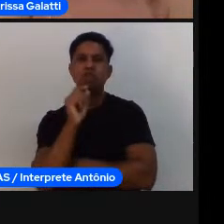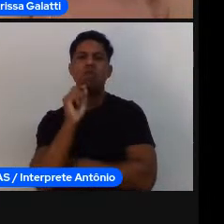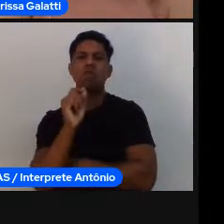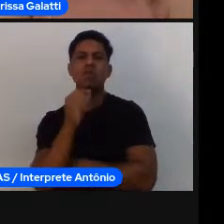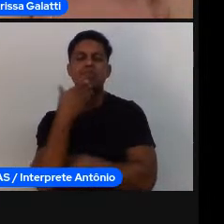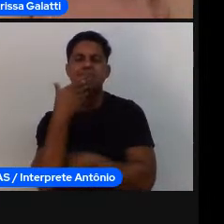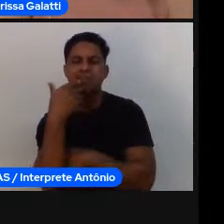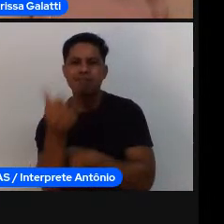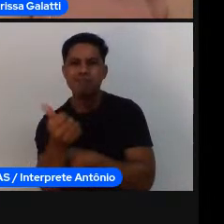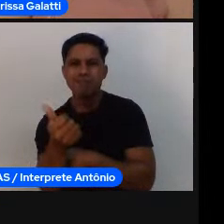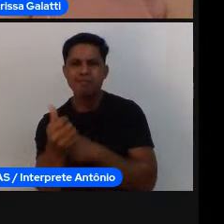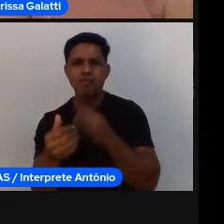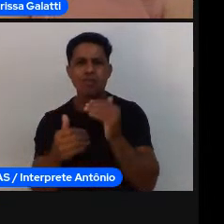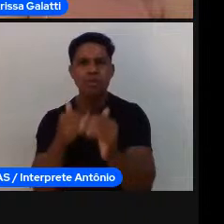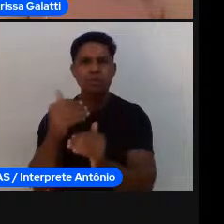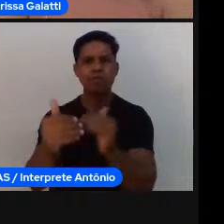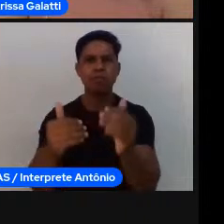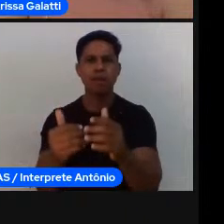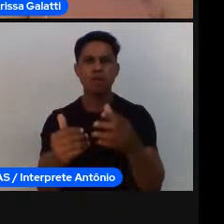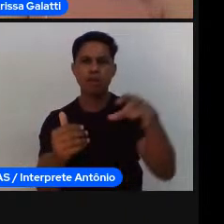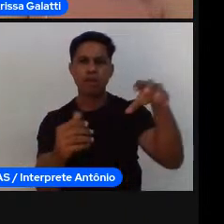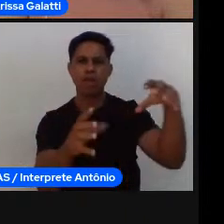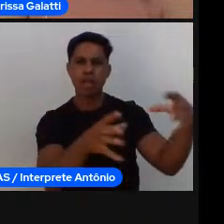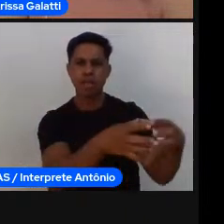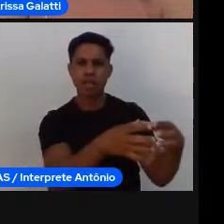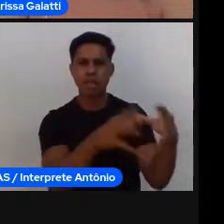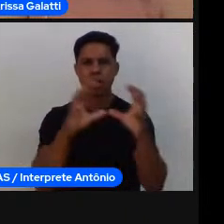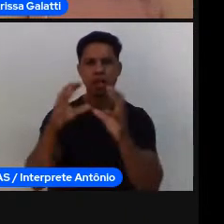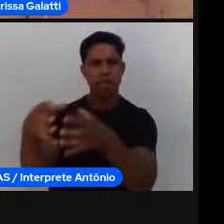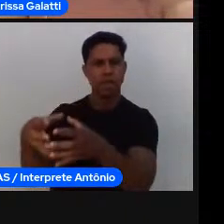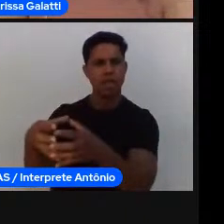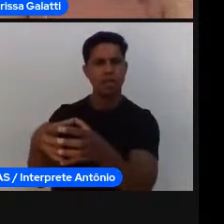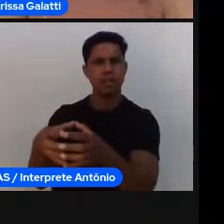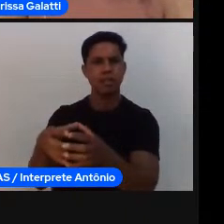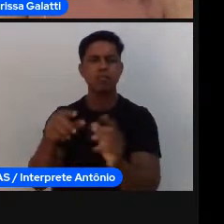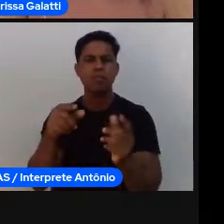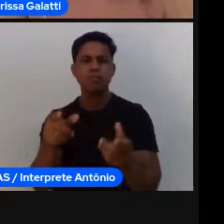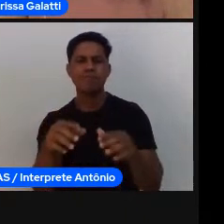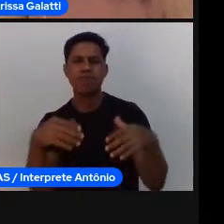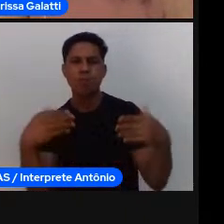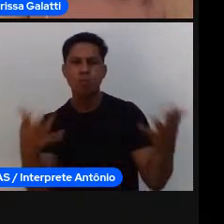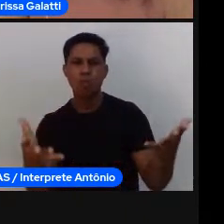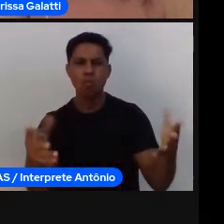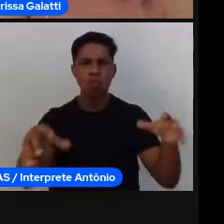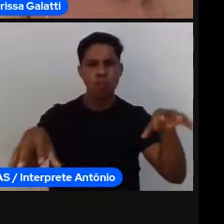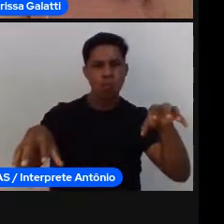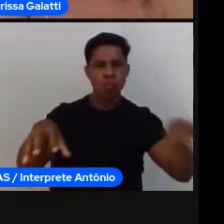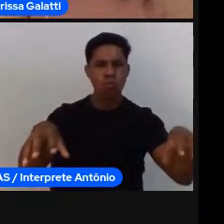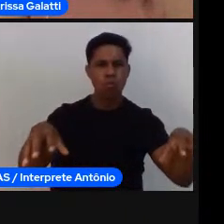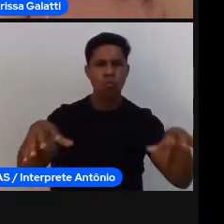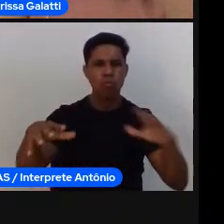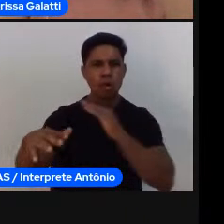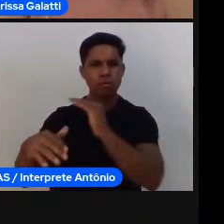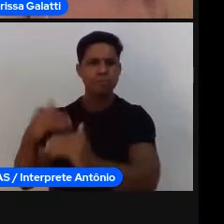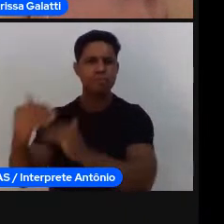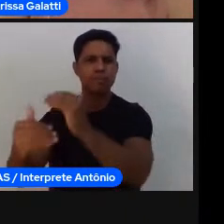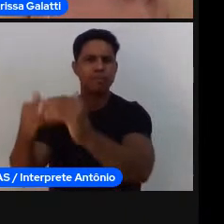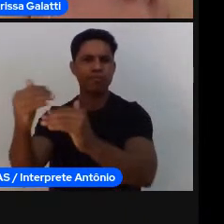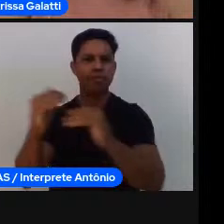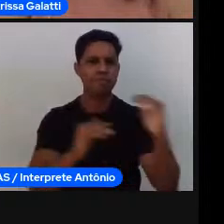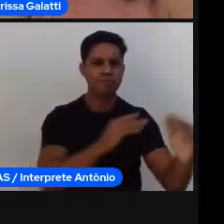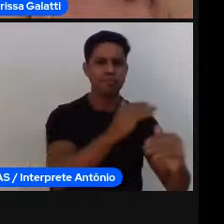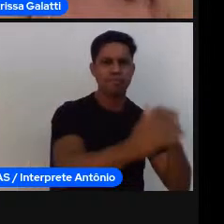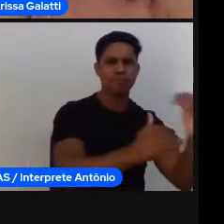adversário direto né o meu objetivo é ver se ele tá conseguindo sair de um lado da quadra e chegando do outro sem perder a posse de bola não é ver